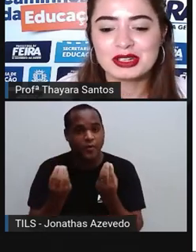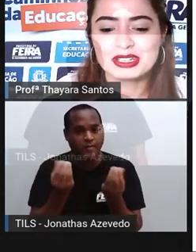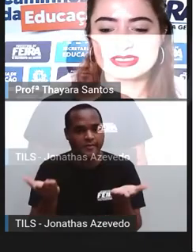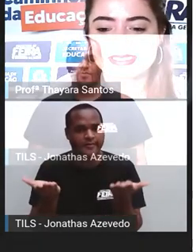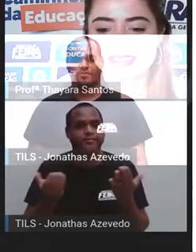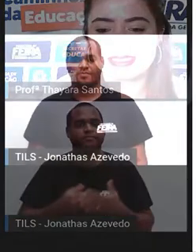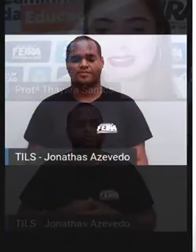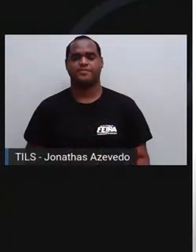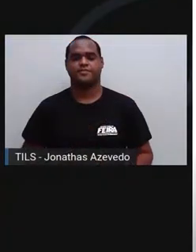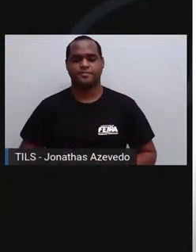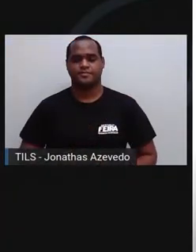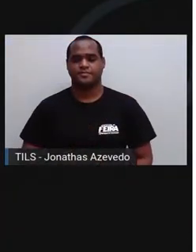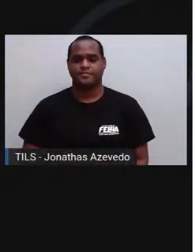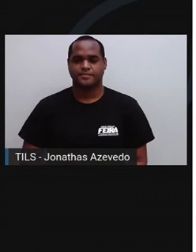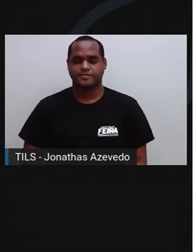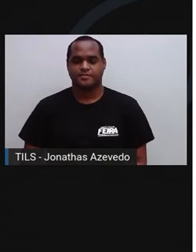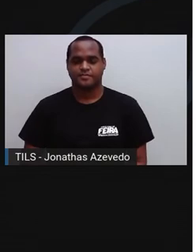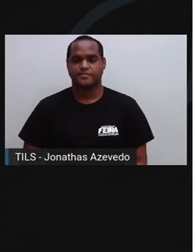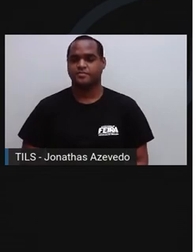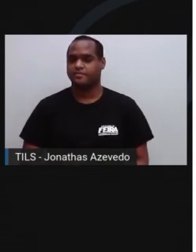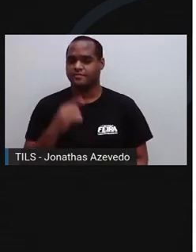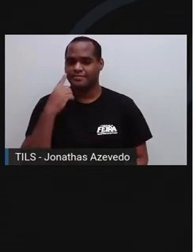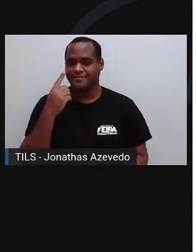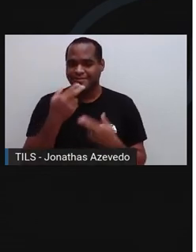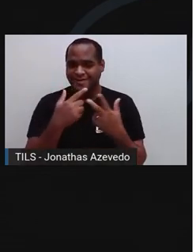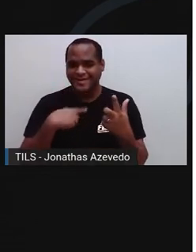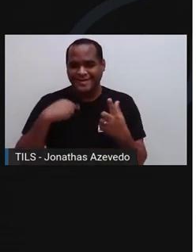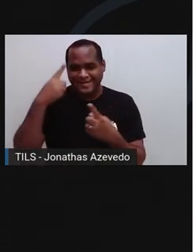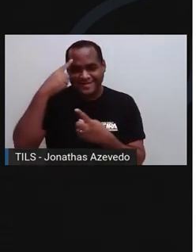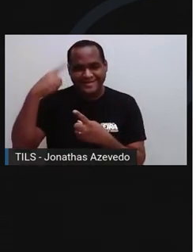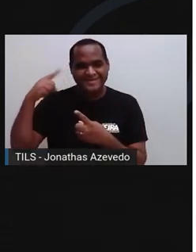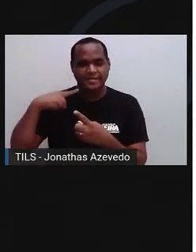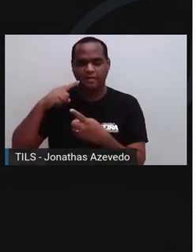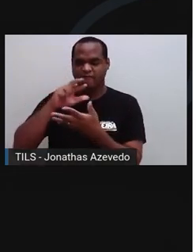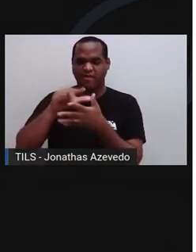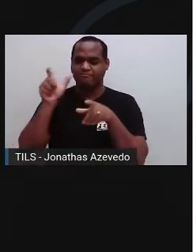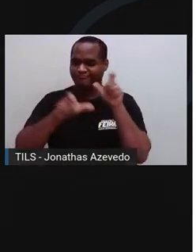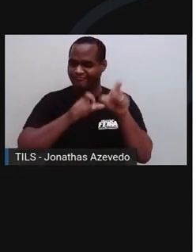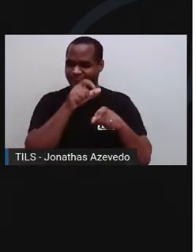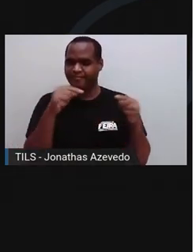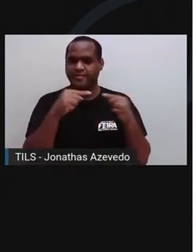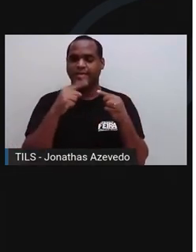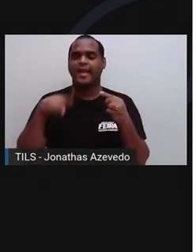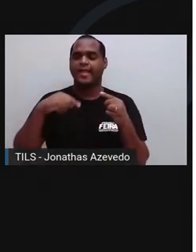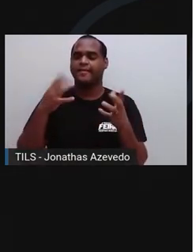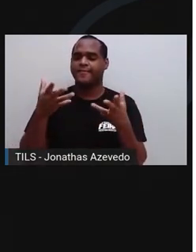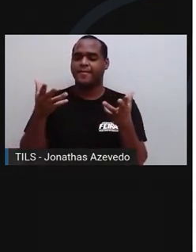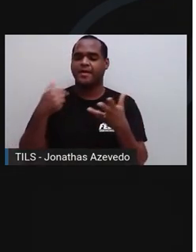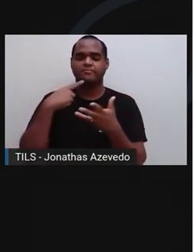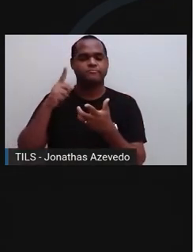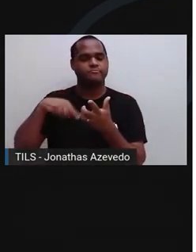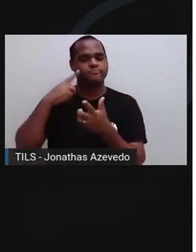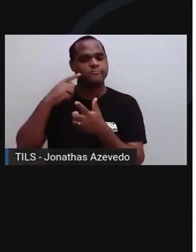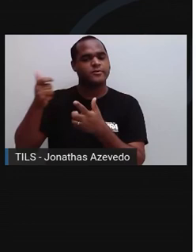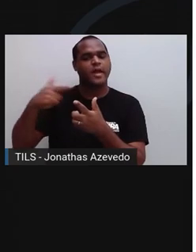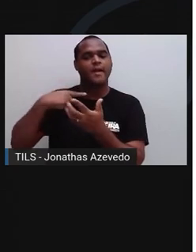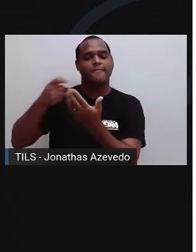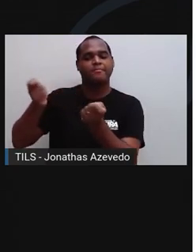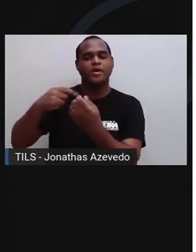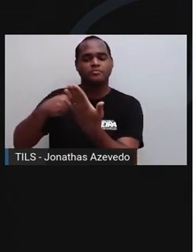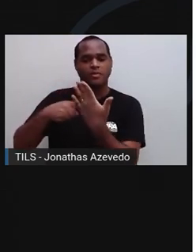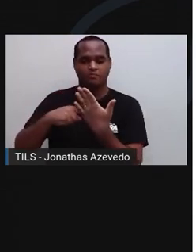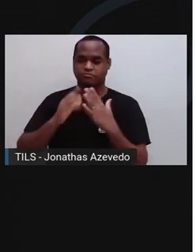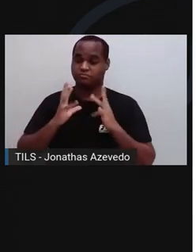agora. Humanos, assim como todas as espécies, têm mecanismos de autopreservação para nos ajudar a sobreviver.